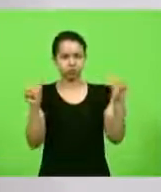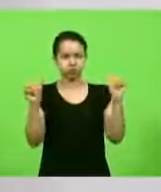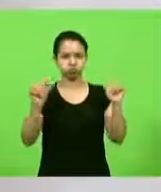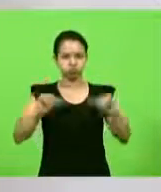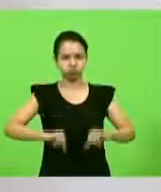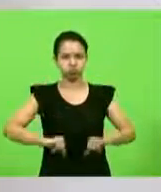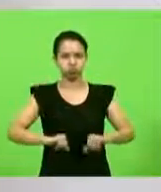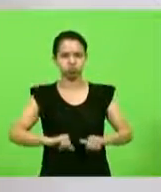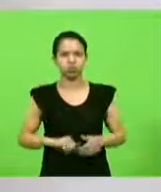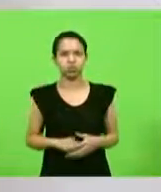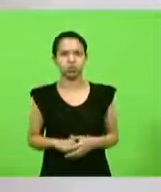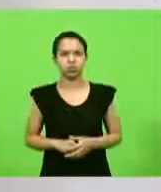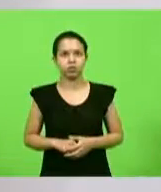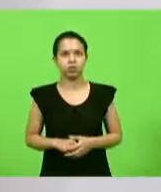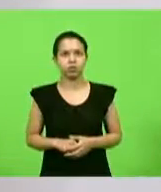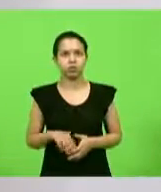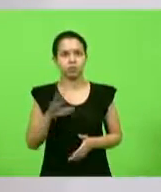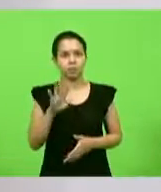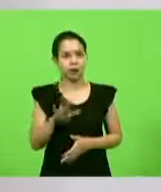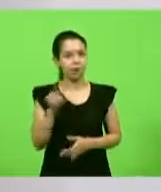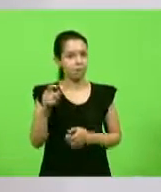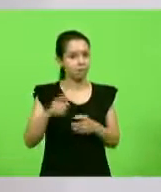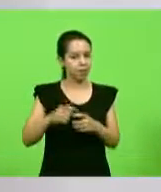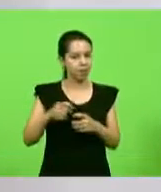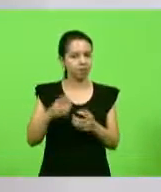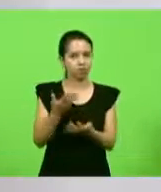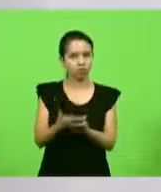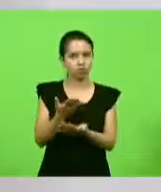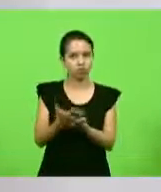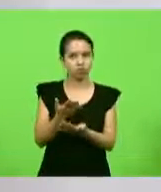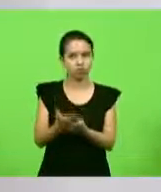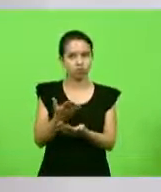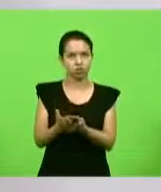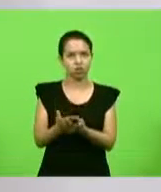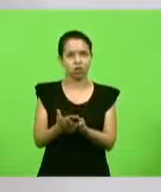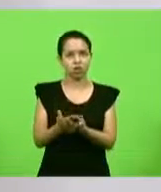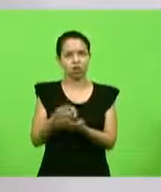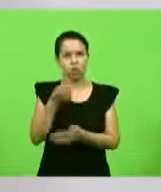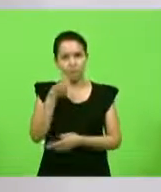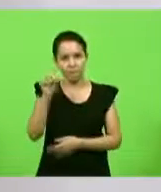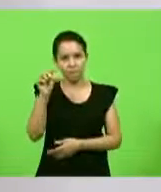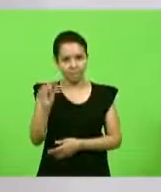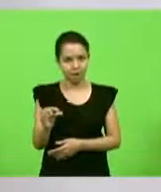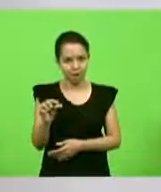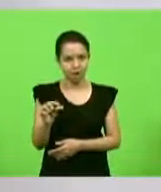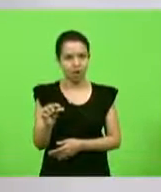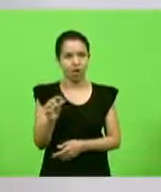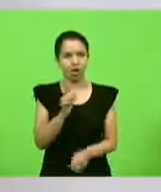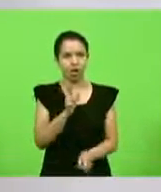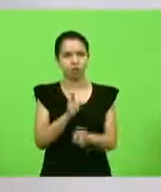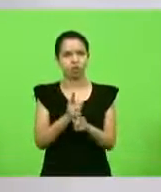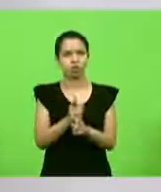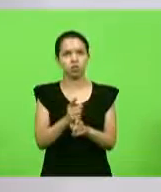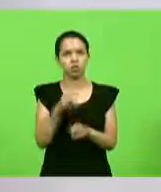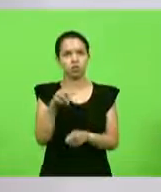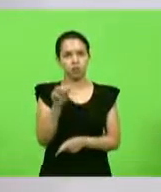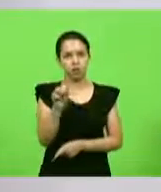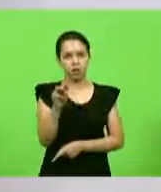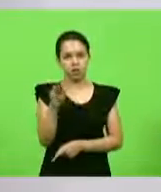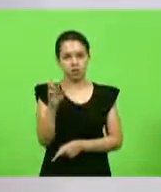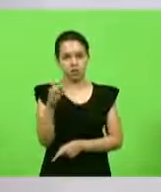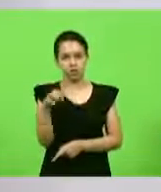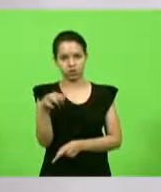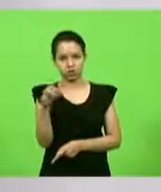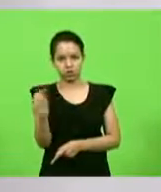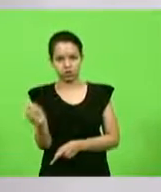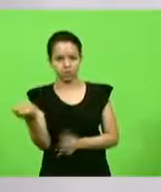humano. Mas um abençoado médico estudando em baixas dosagens, ele descobriu que essa Naltrexona, que não tem